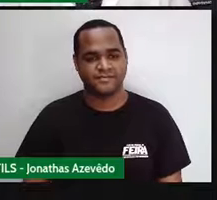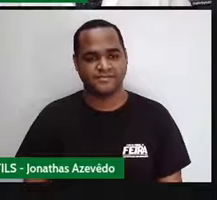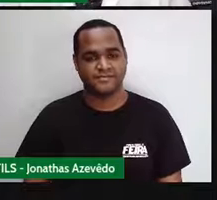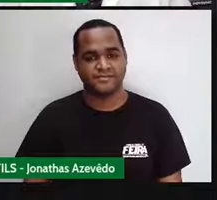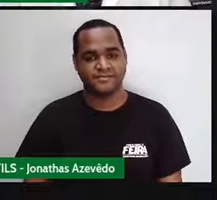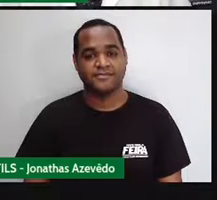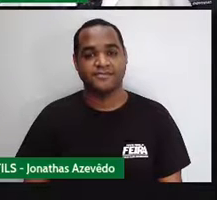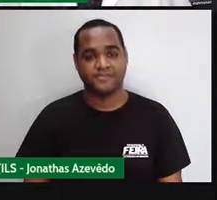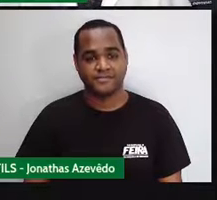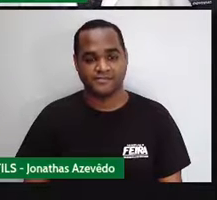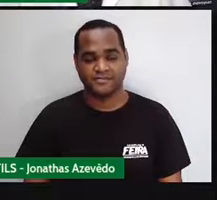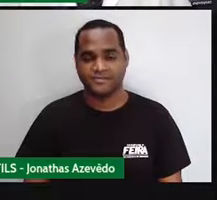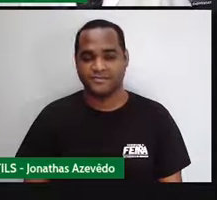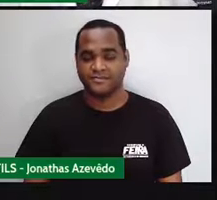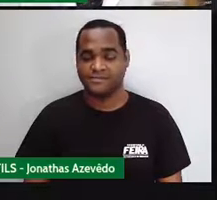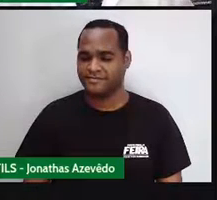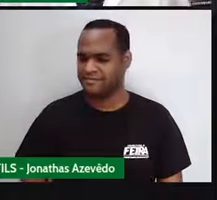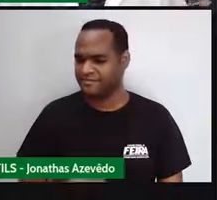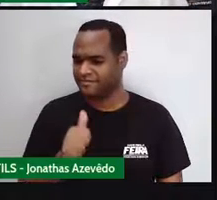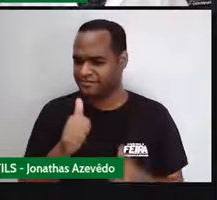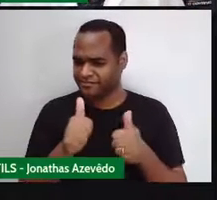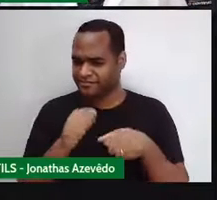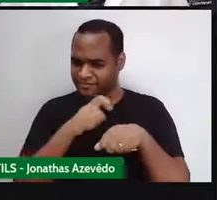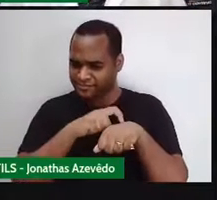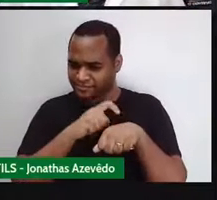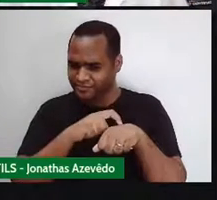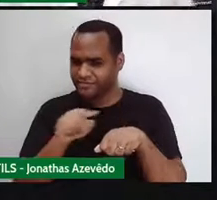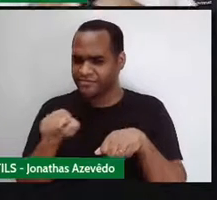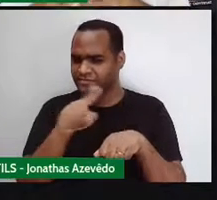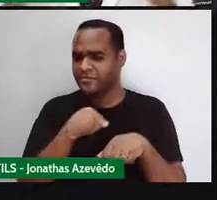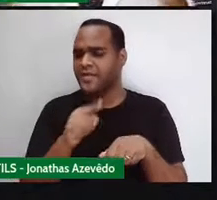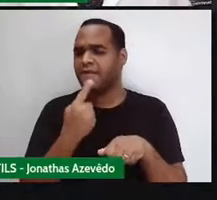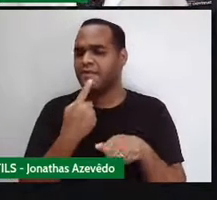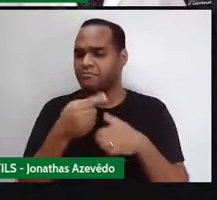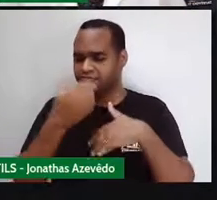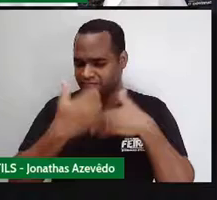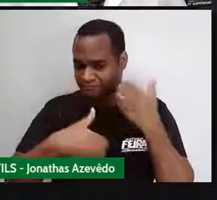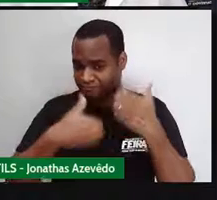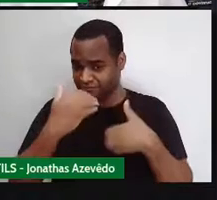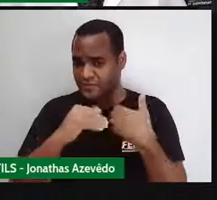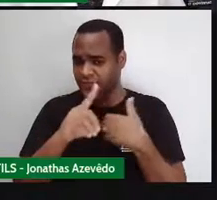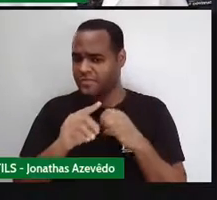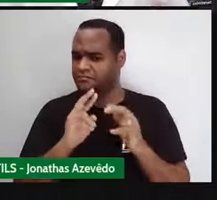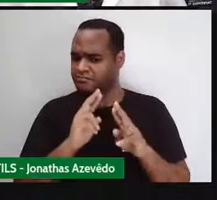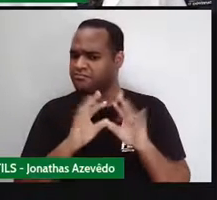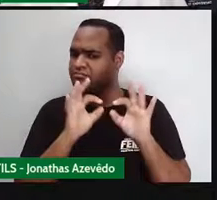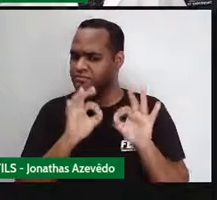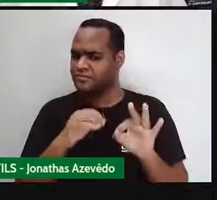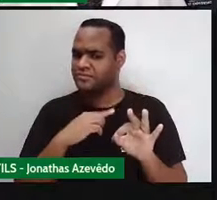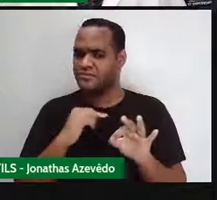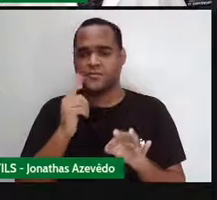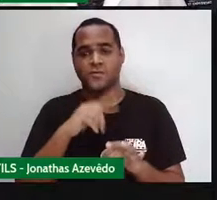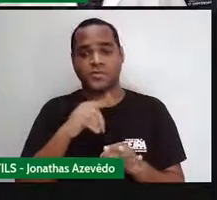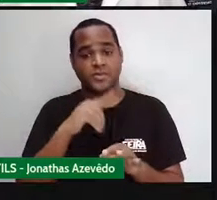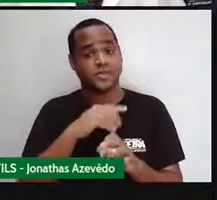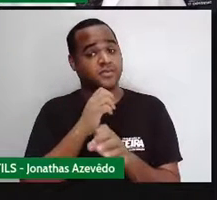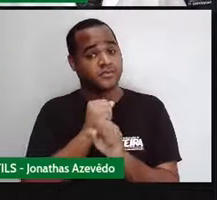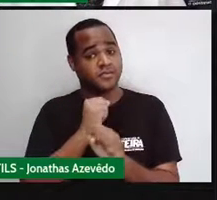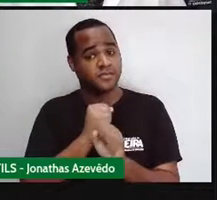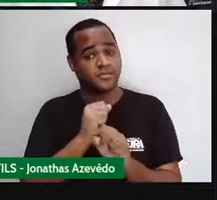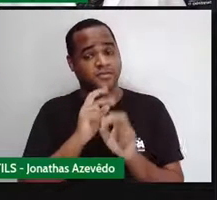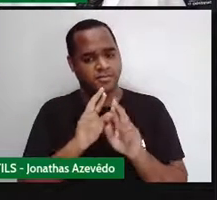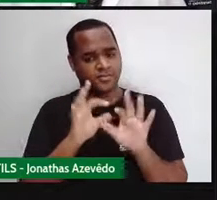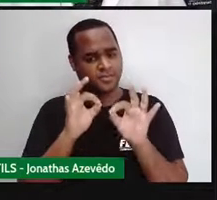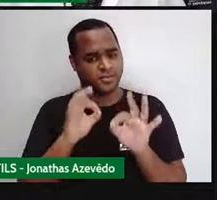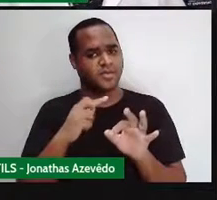Bom, eu acho que nesse tempo que eu estava aqui falando, você já se adiantou. E fez aí essa continha.